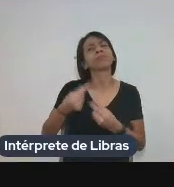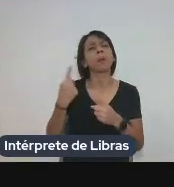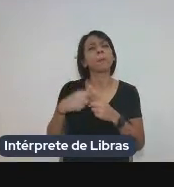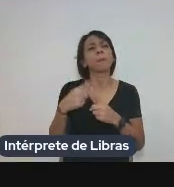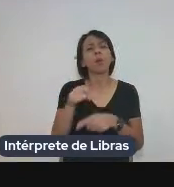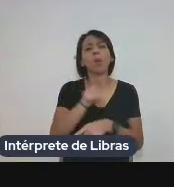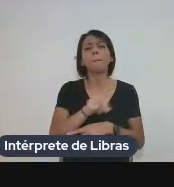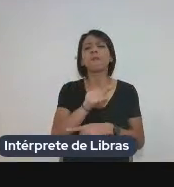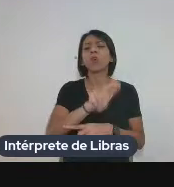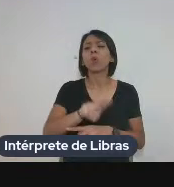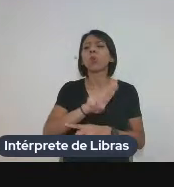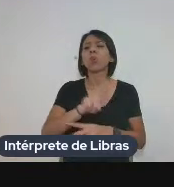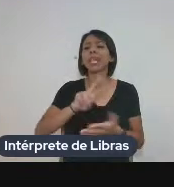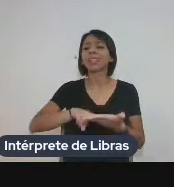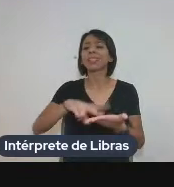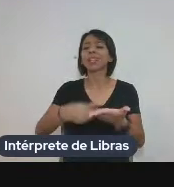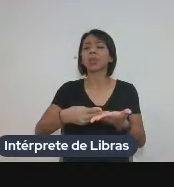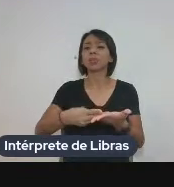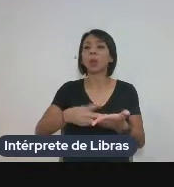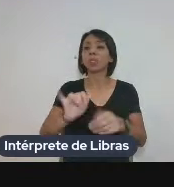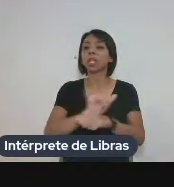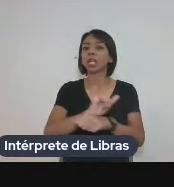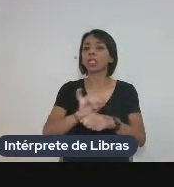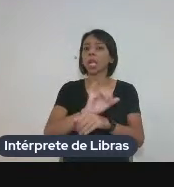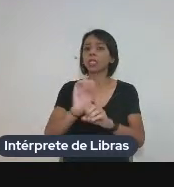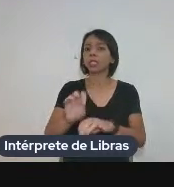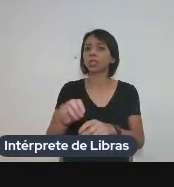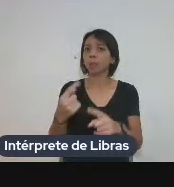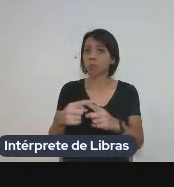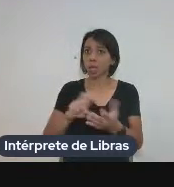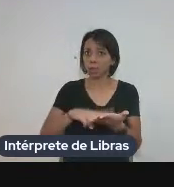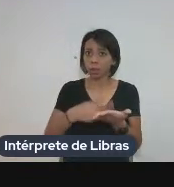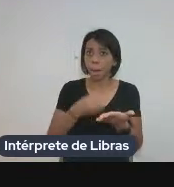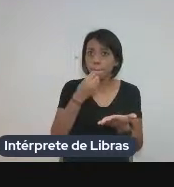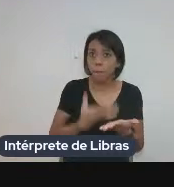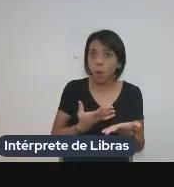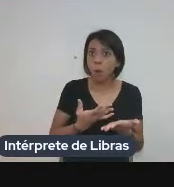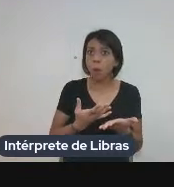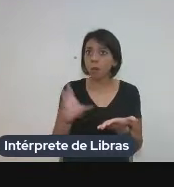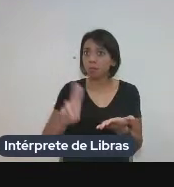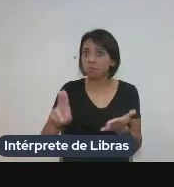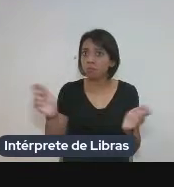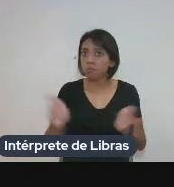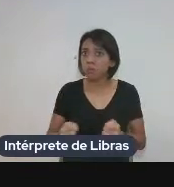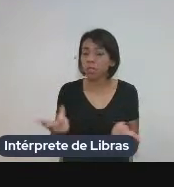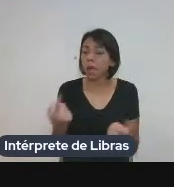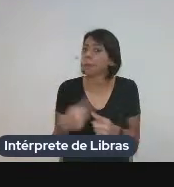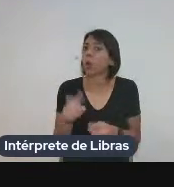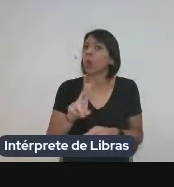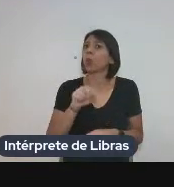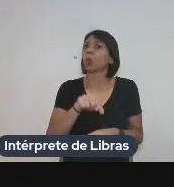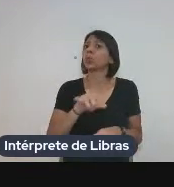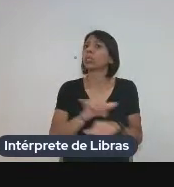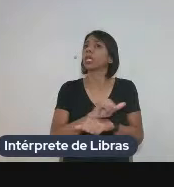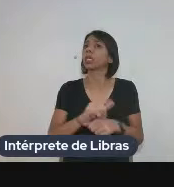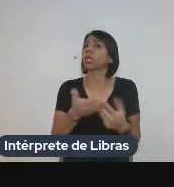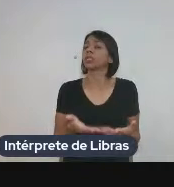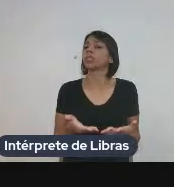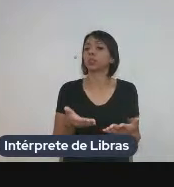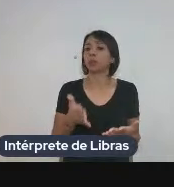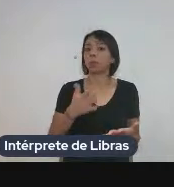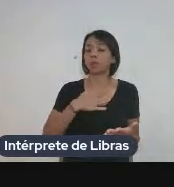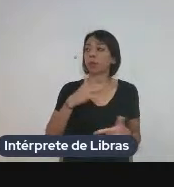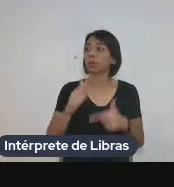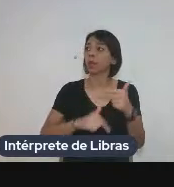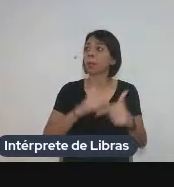produtores não usam a tradução se ela, aparentemente, é tão boa e tão útil? Pode passar para mim. O próximo. O meu